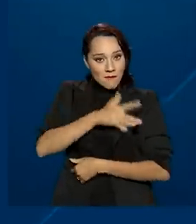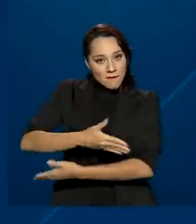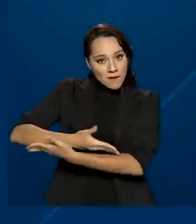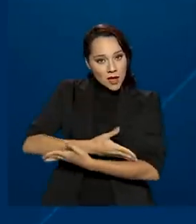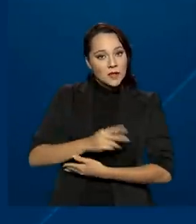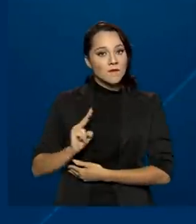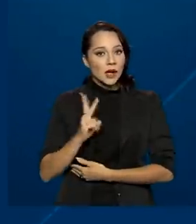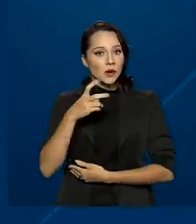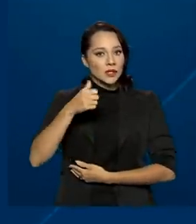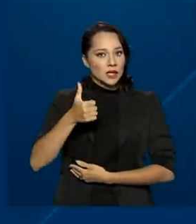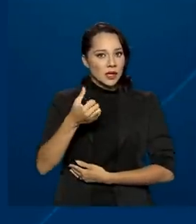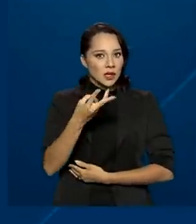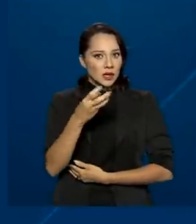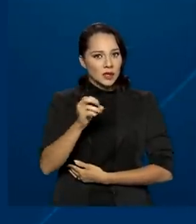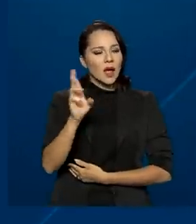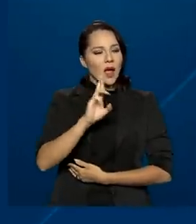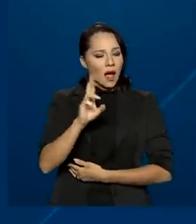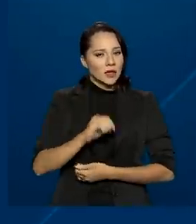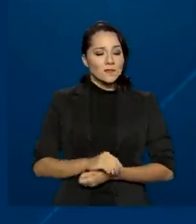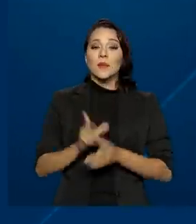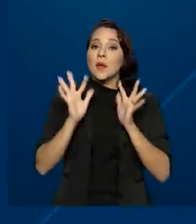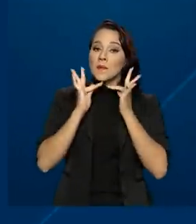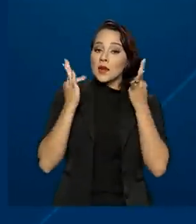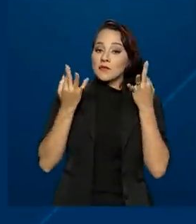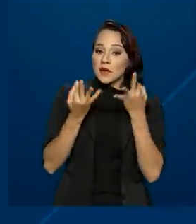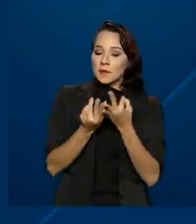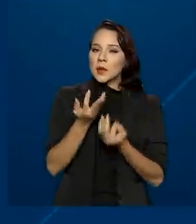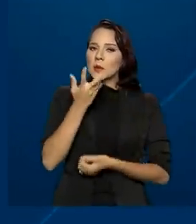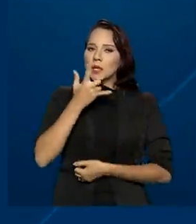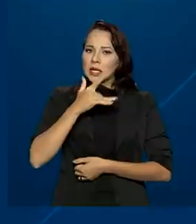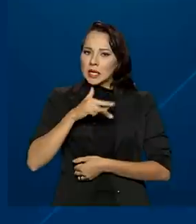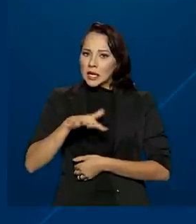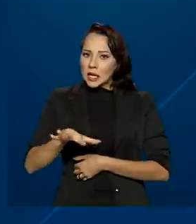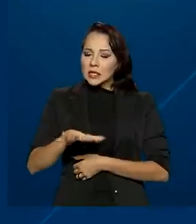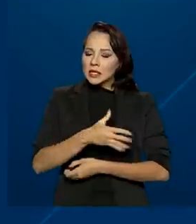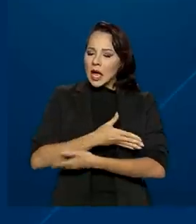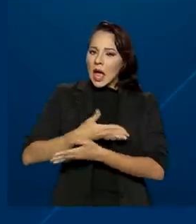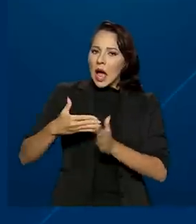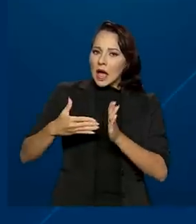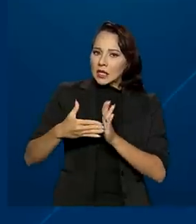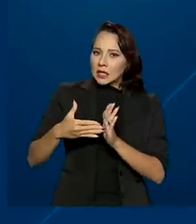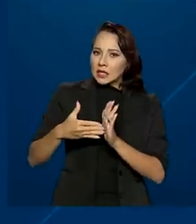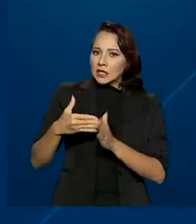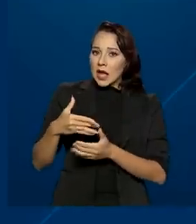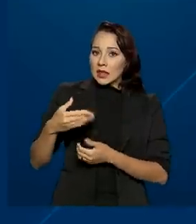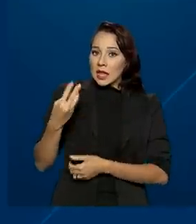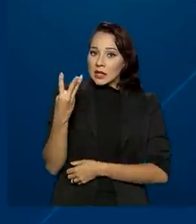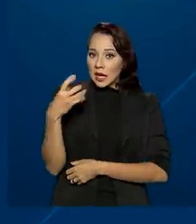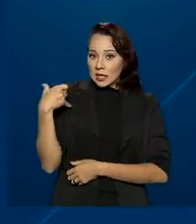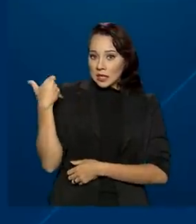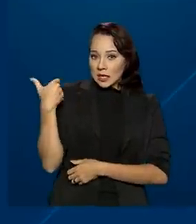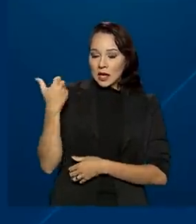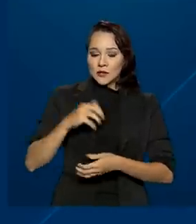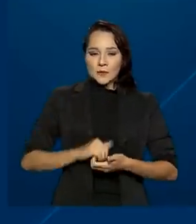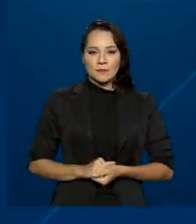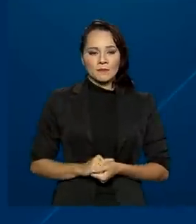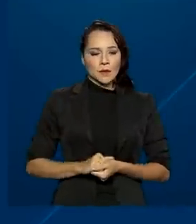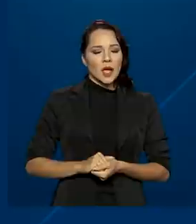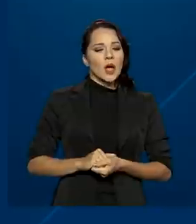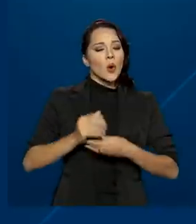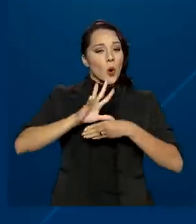valor de R 130,00 para famílias com crianças de 0 a 3 anos. O benefício